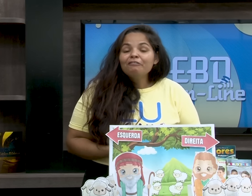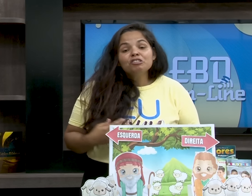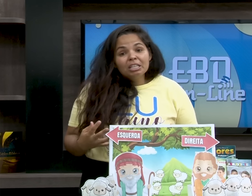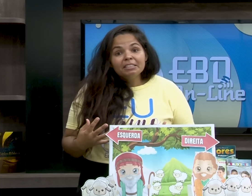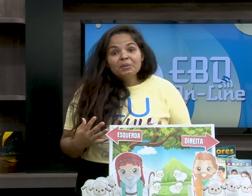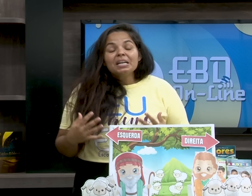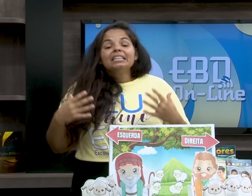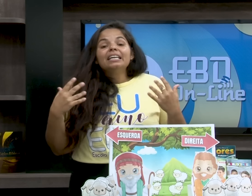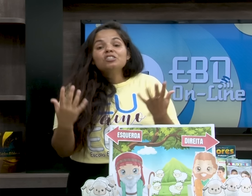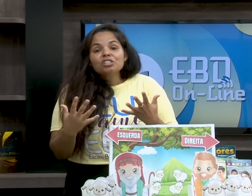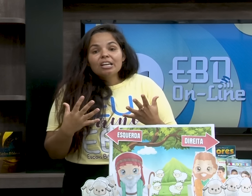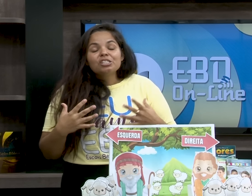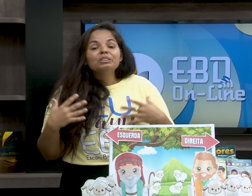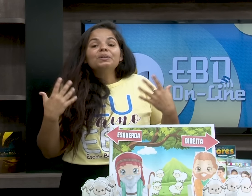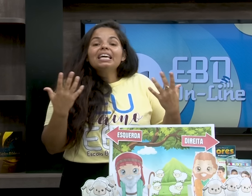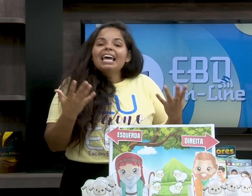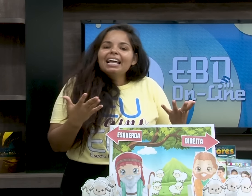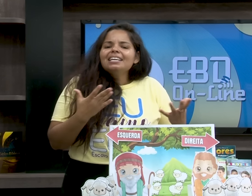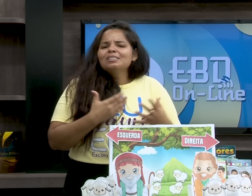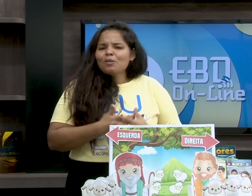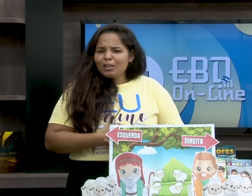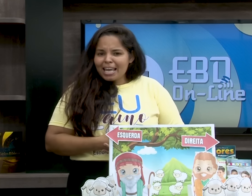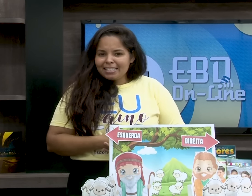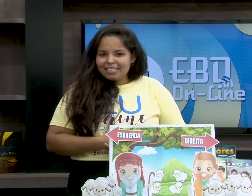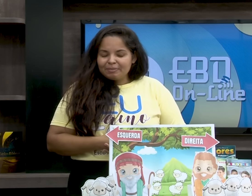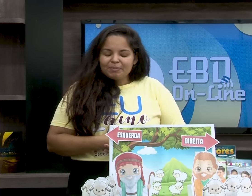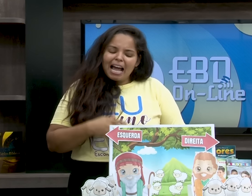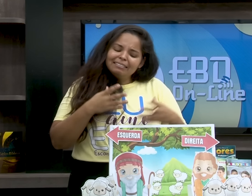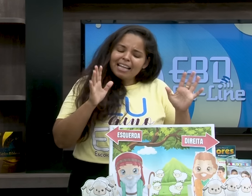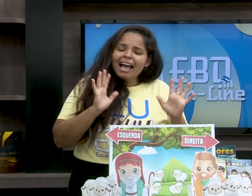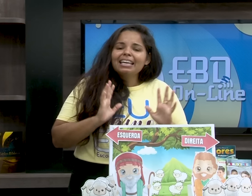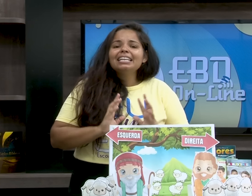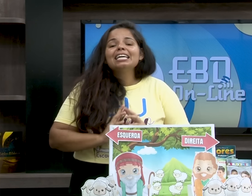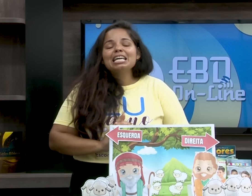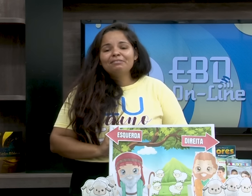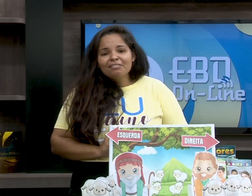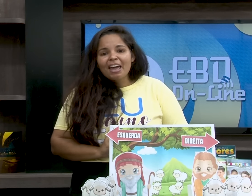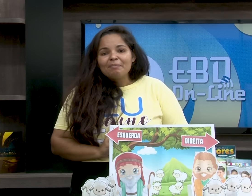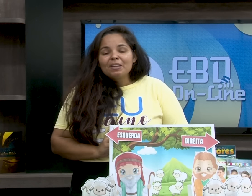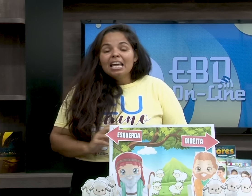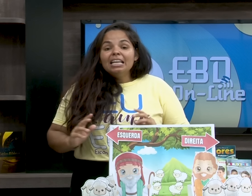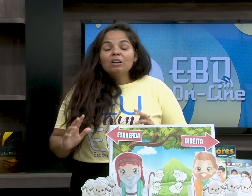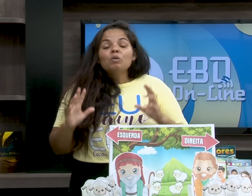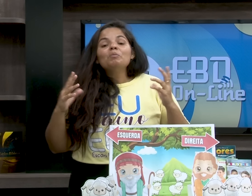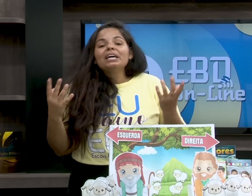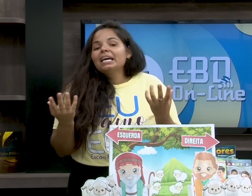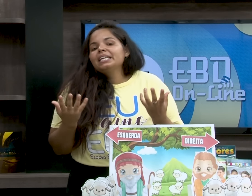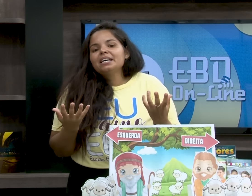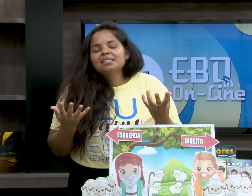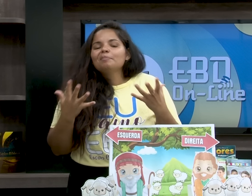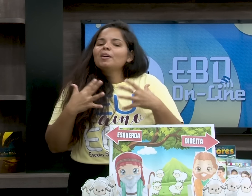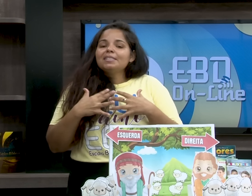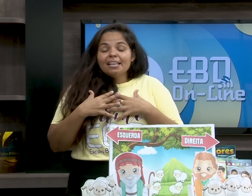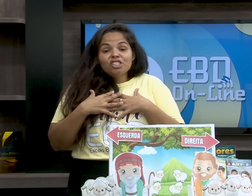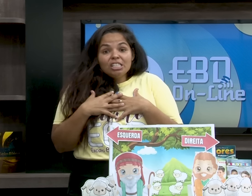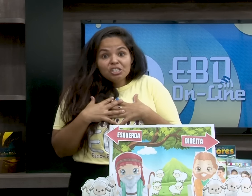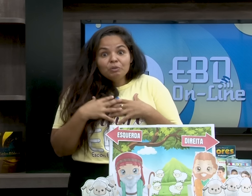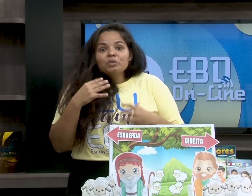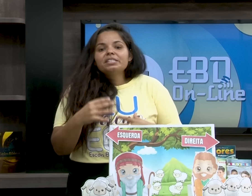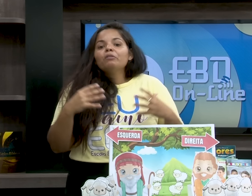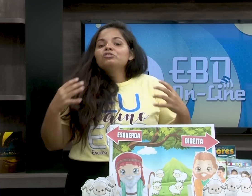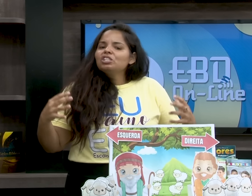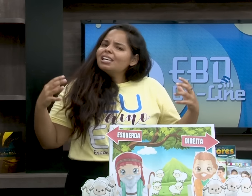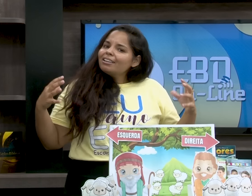sobrinho Ló e foi gentil, deixando que ele escolhesse a terra que ele queria viver. Então, como é que a criança pode ser